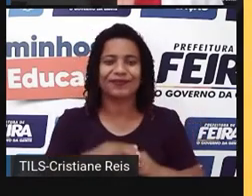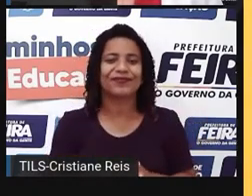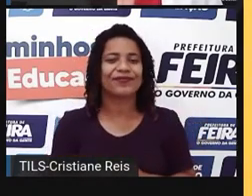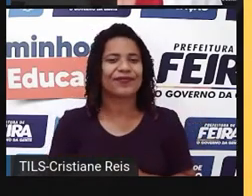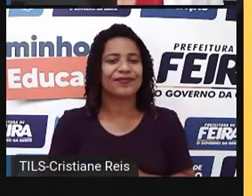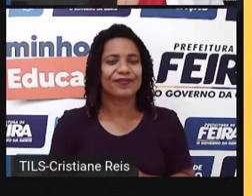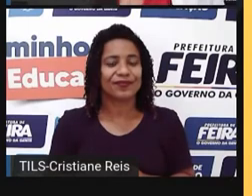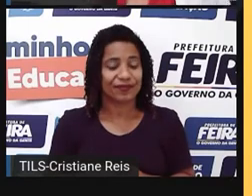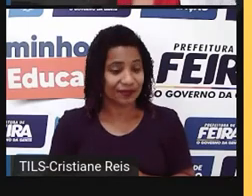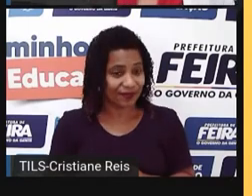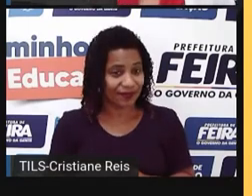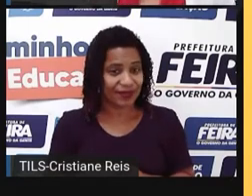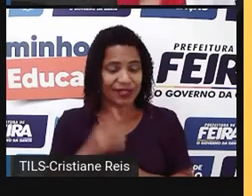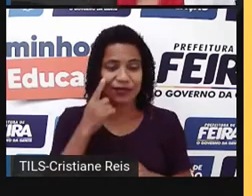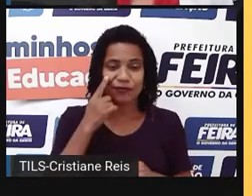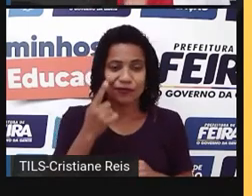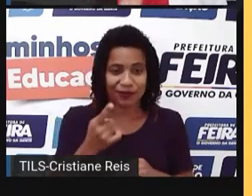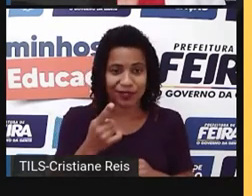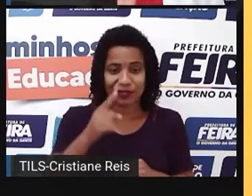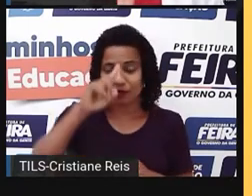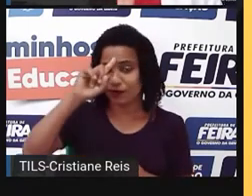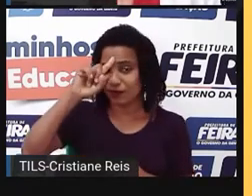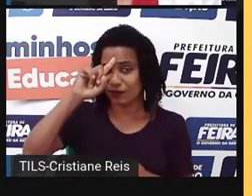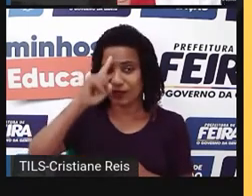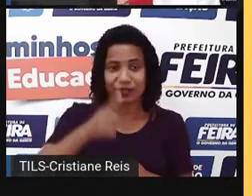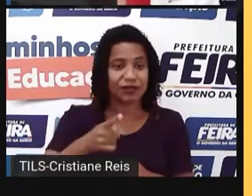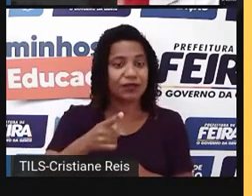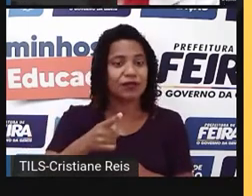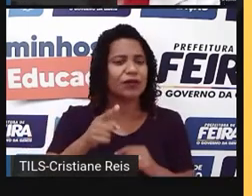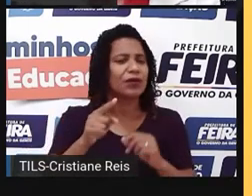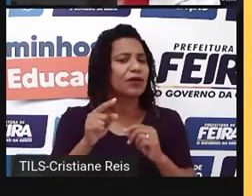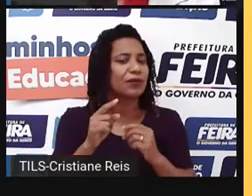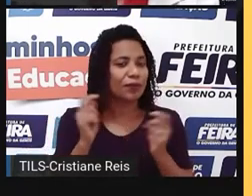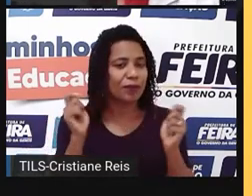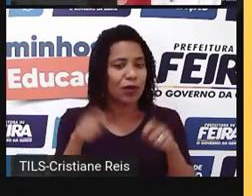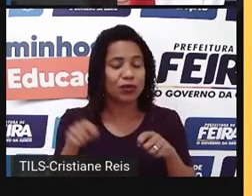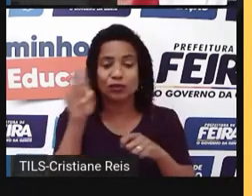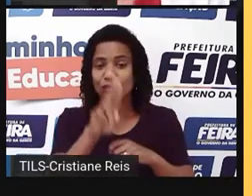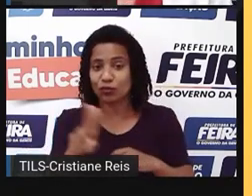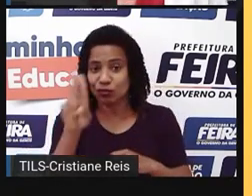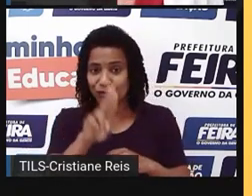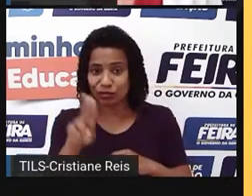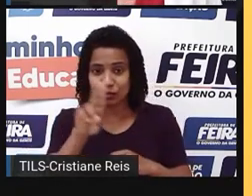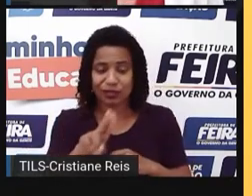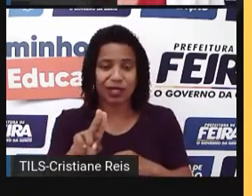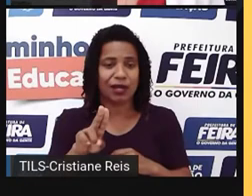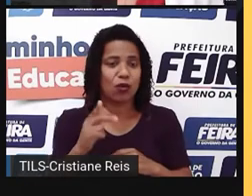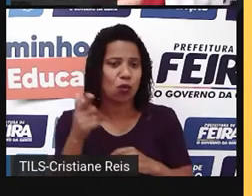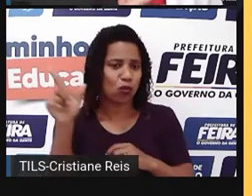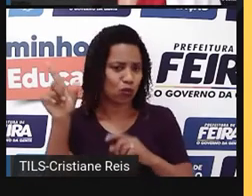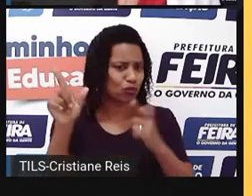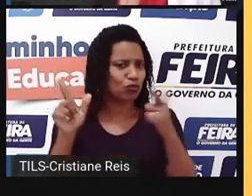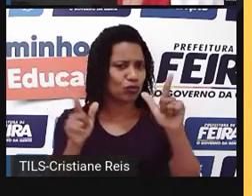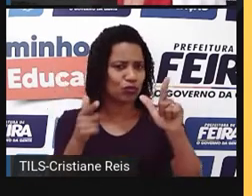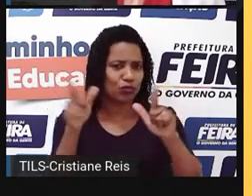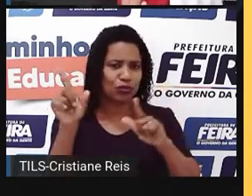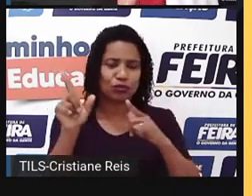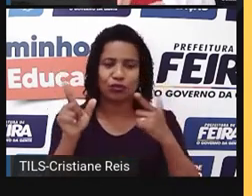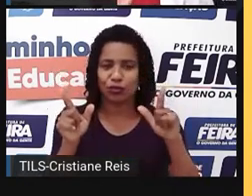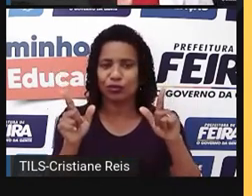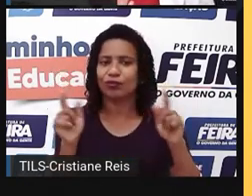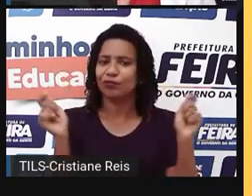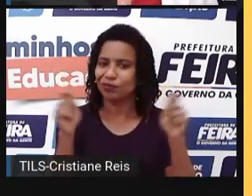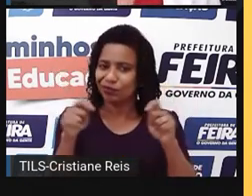Então, o imperativo, ele pode ser utilizado também em outras situações, né? Nós vimos a partir do